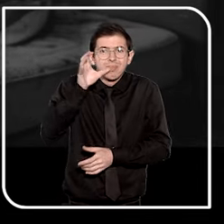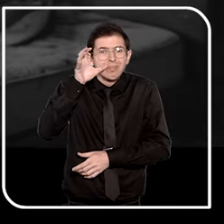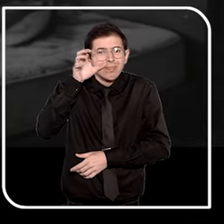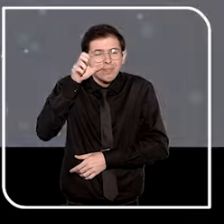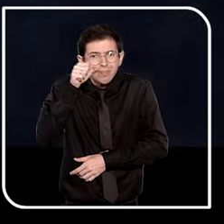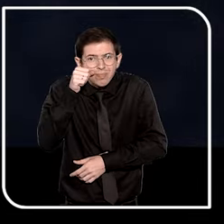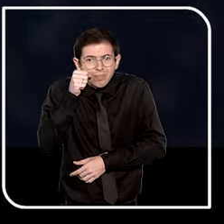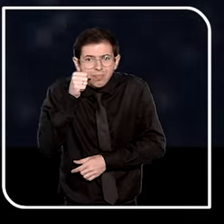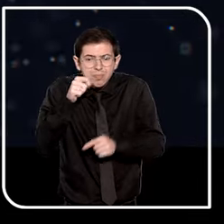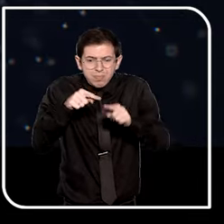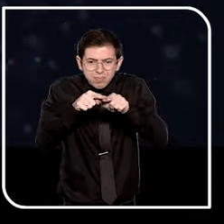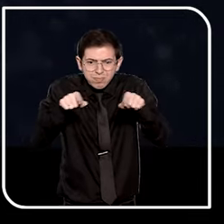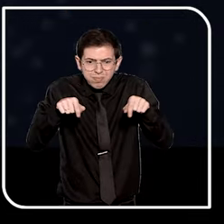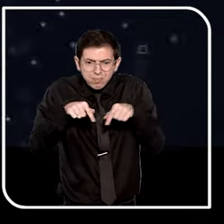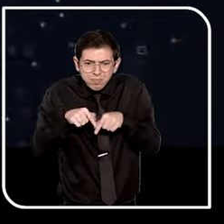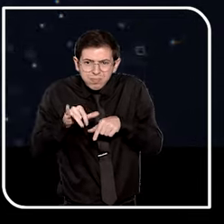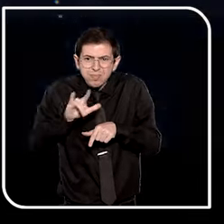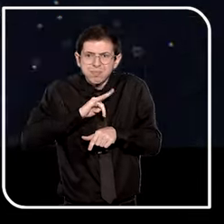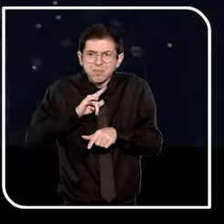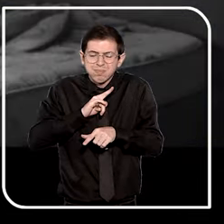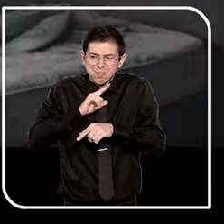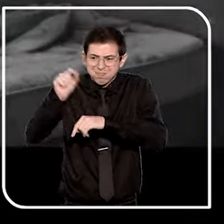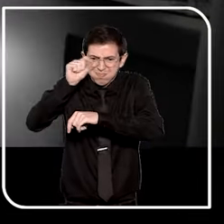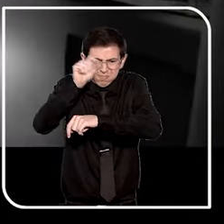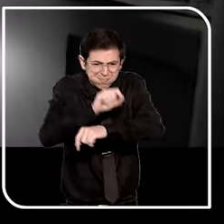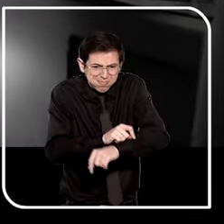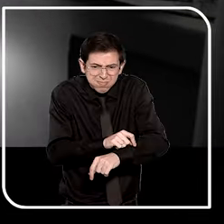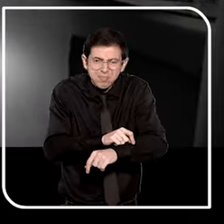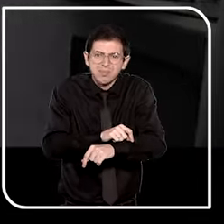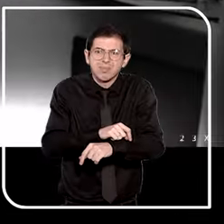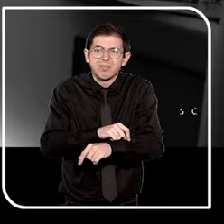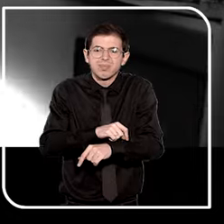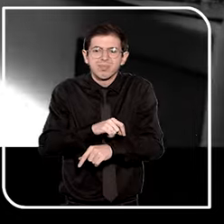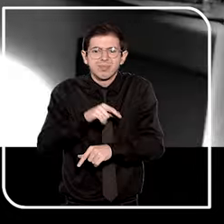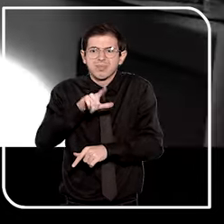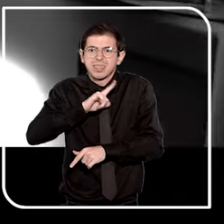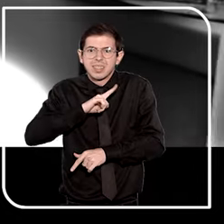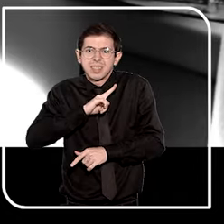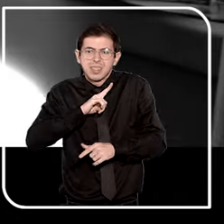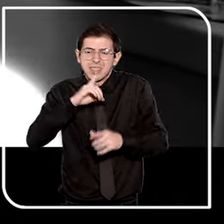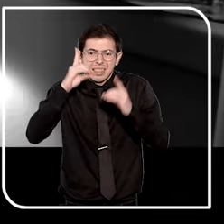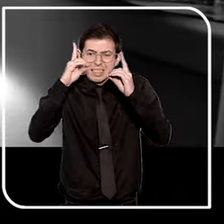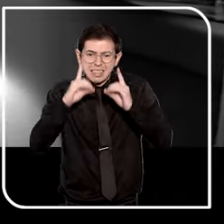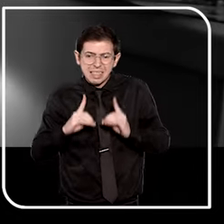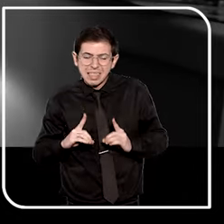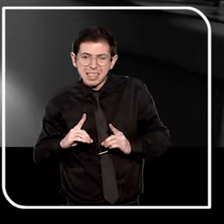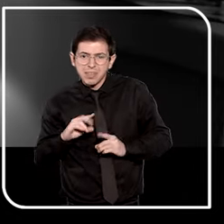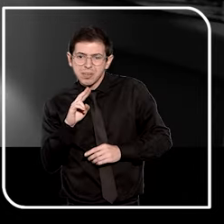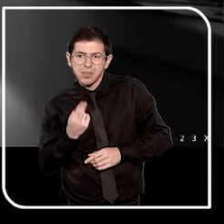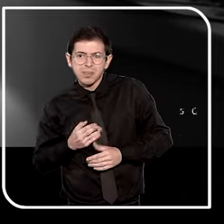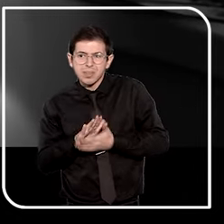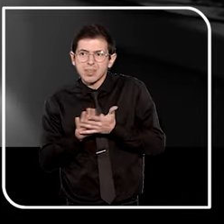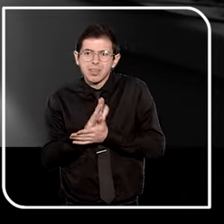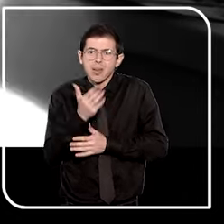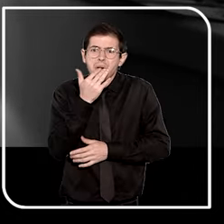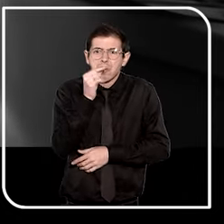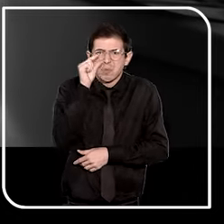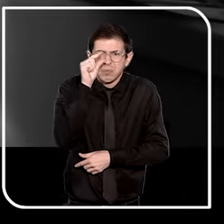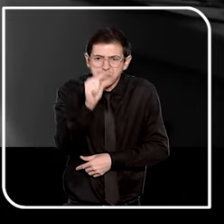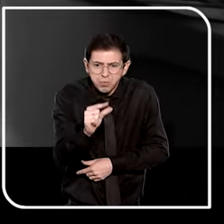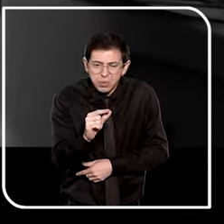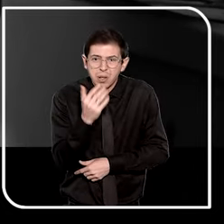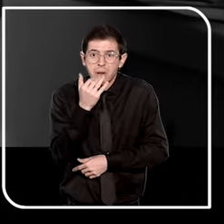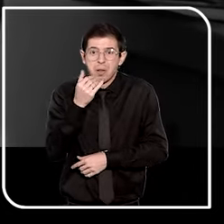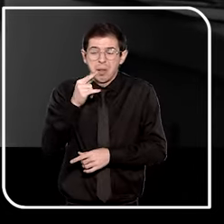num quarto cheio de cervejo, condições desumanas, alimentação precária, alimentação